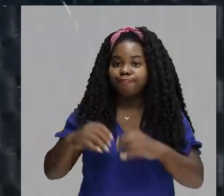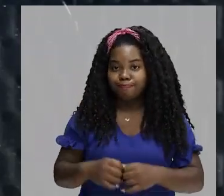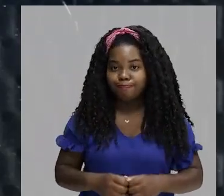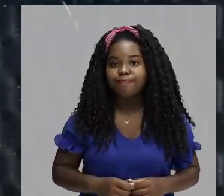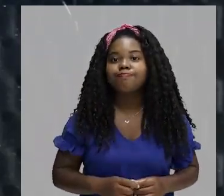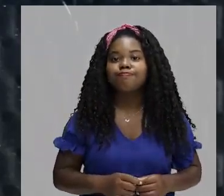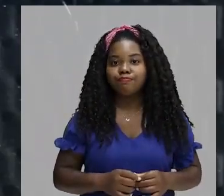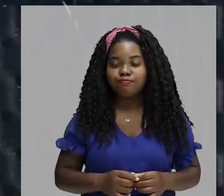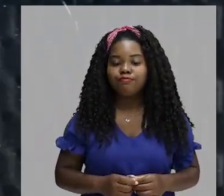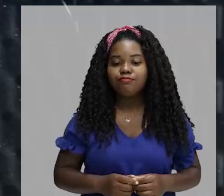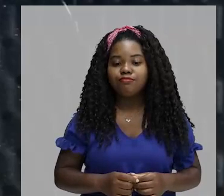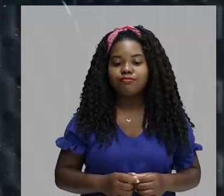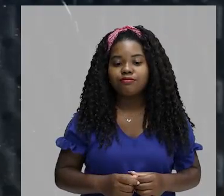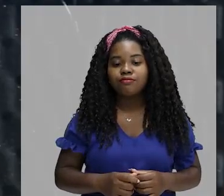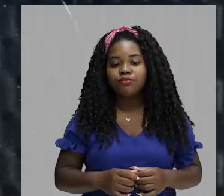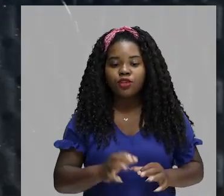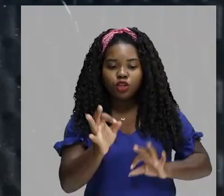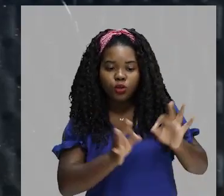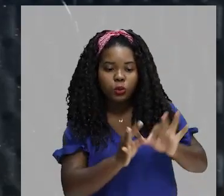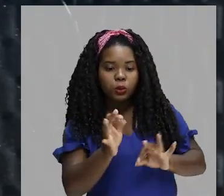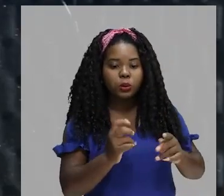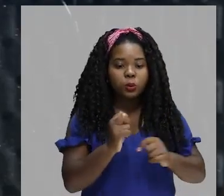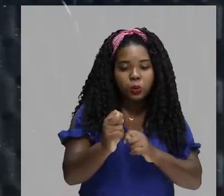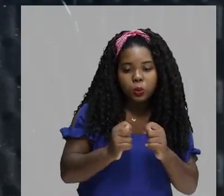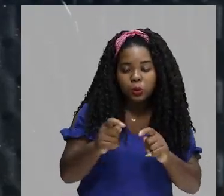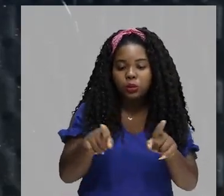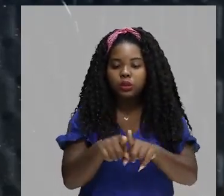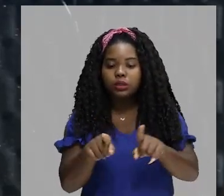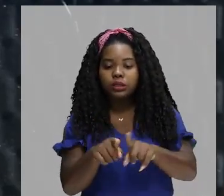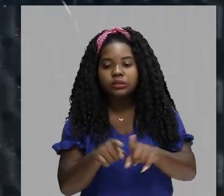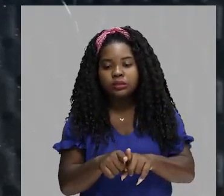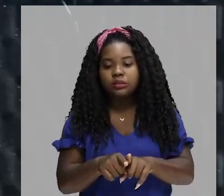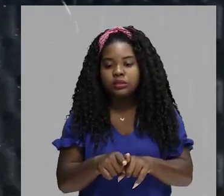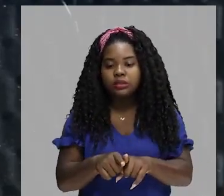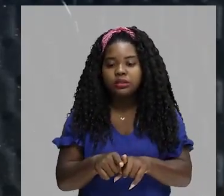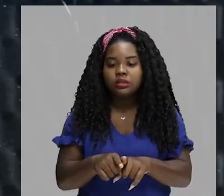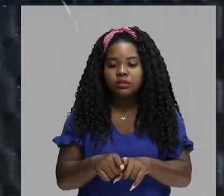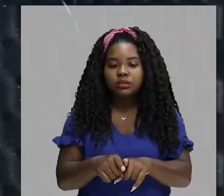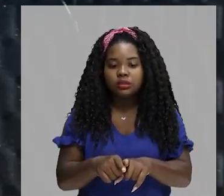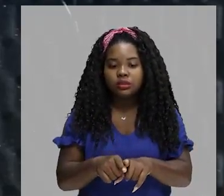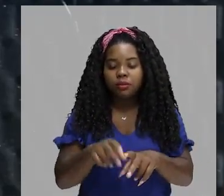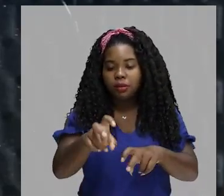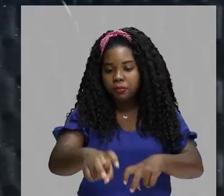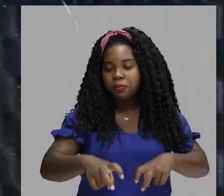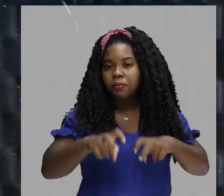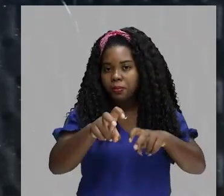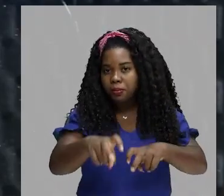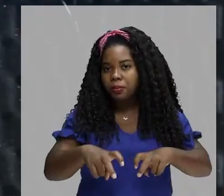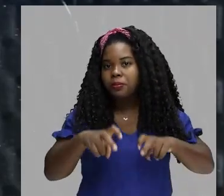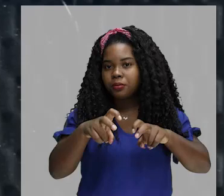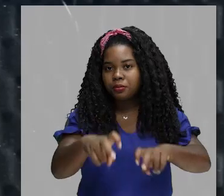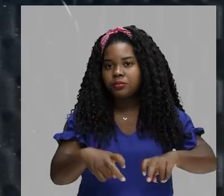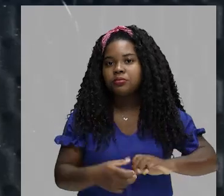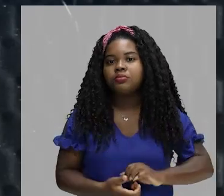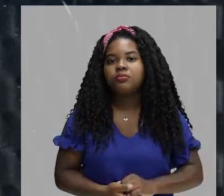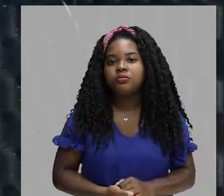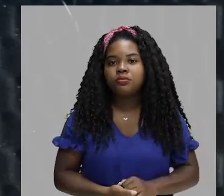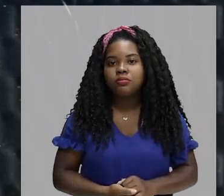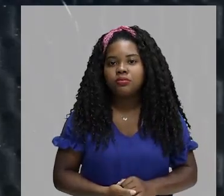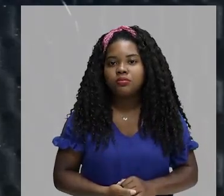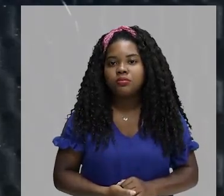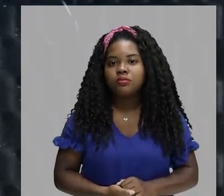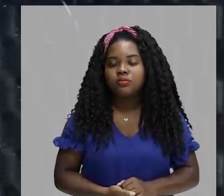a propriedade rural. Apesar de saber que as propriedades, elas pertencem às comunidades aldeãs, as